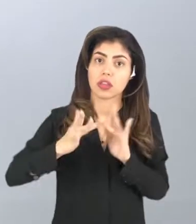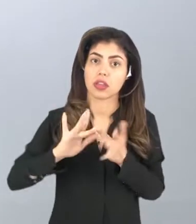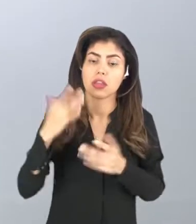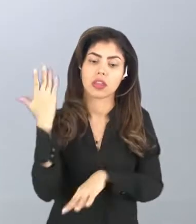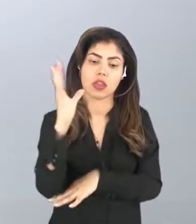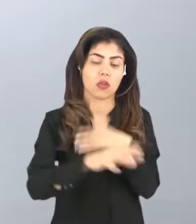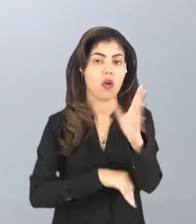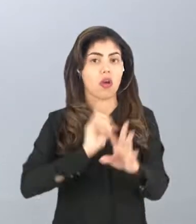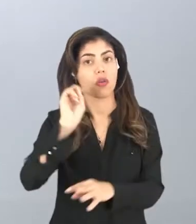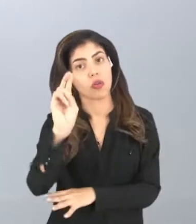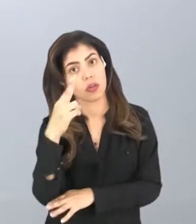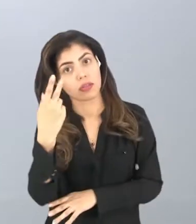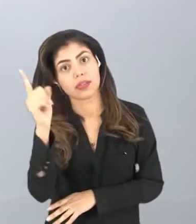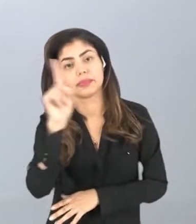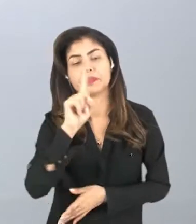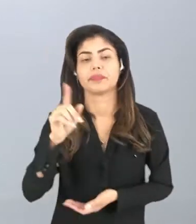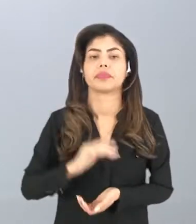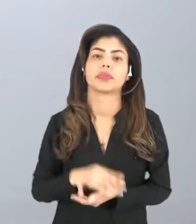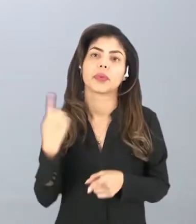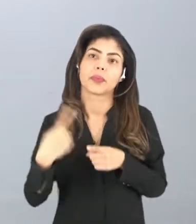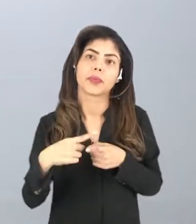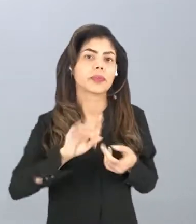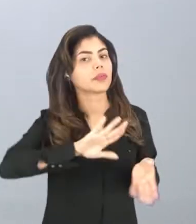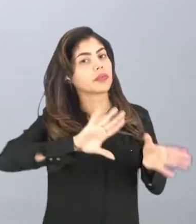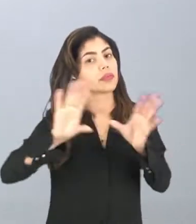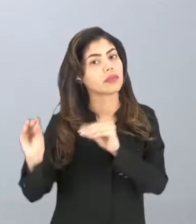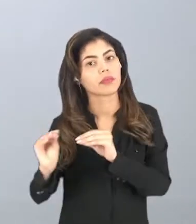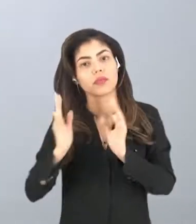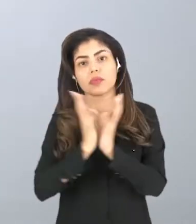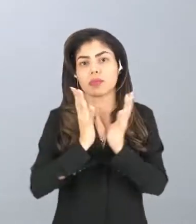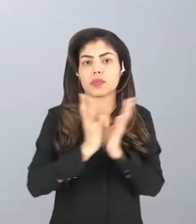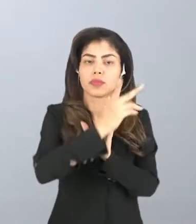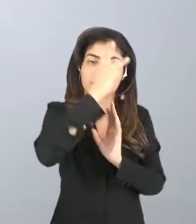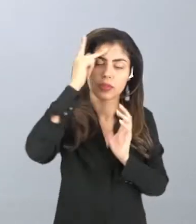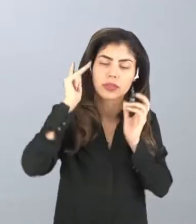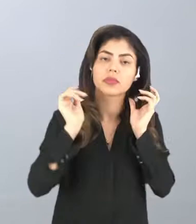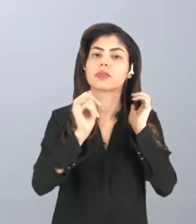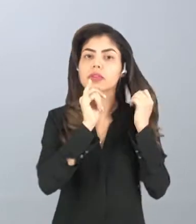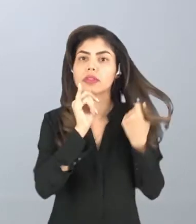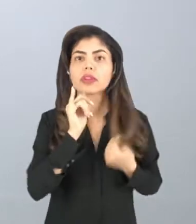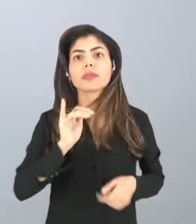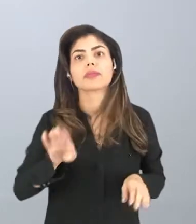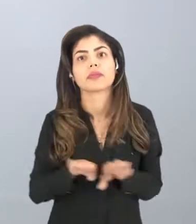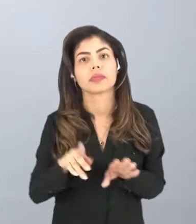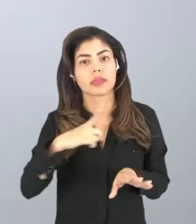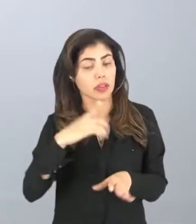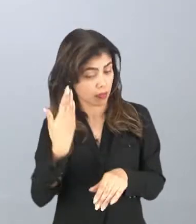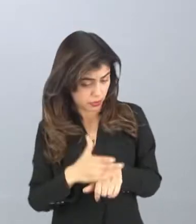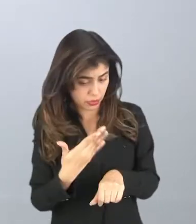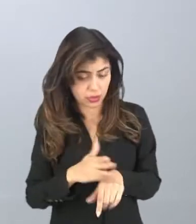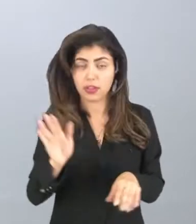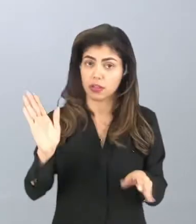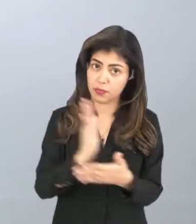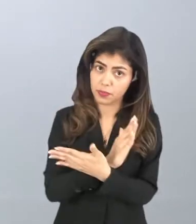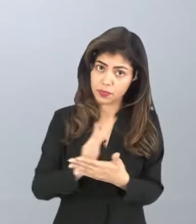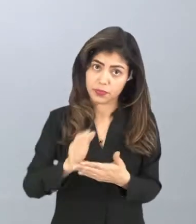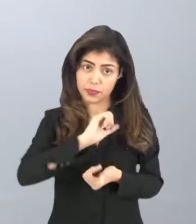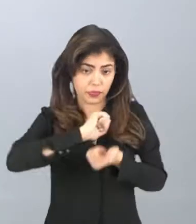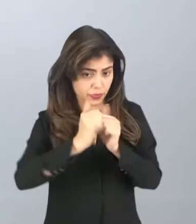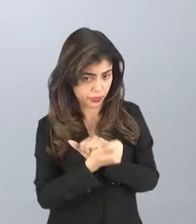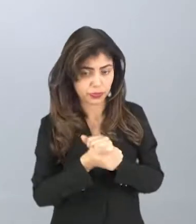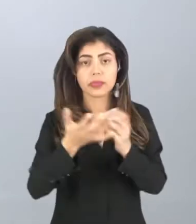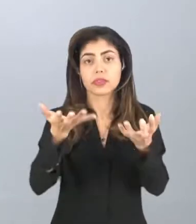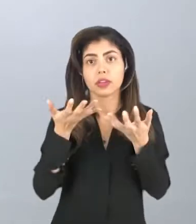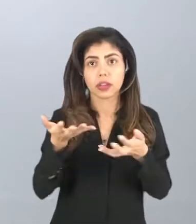natureza ou não. Porque quando a gente vai com um grupo de pessoas, por exemplo, praticar algum esporte, gente está